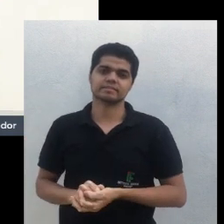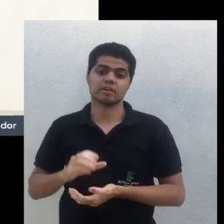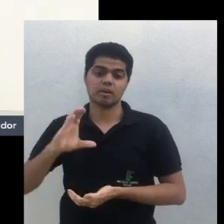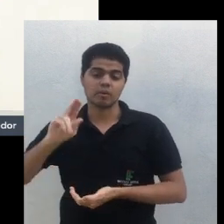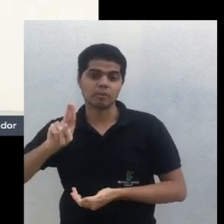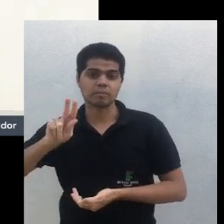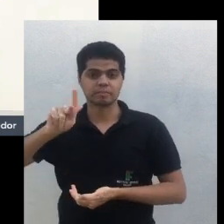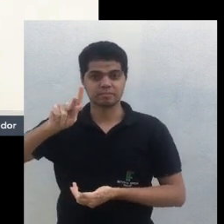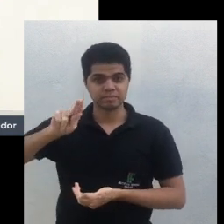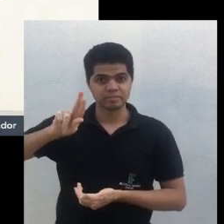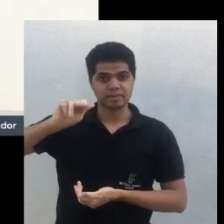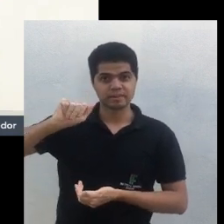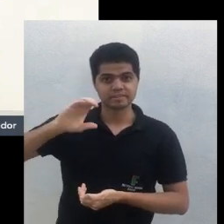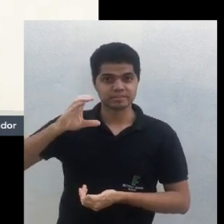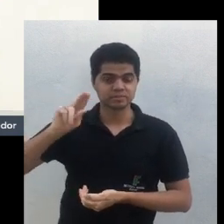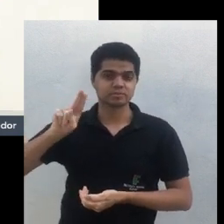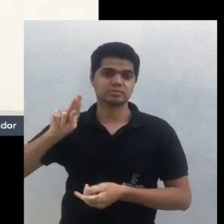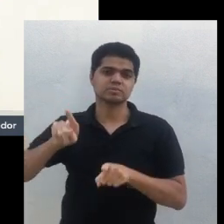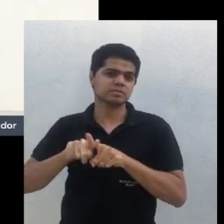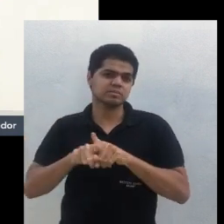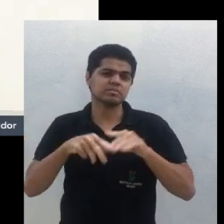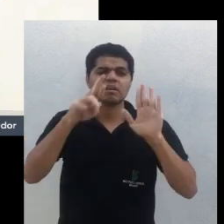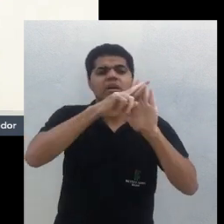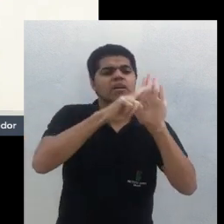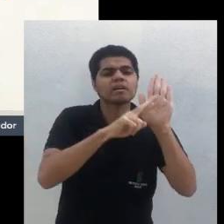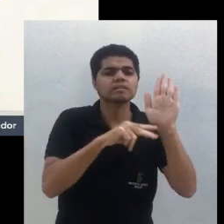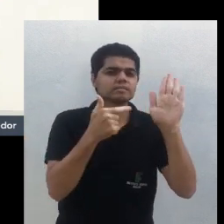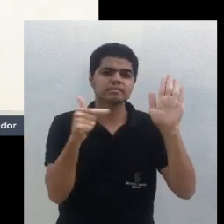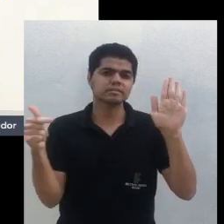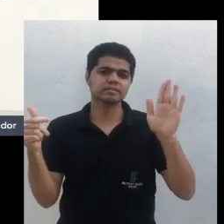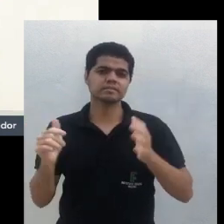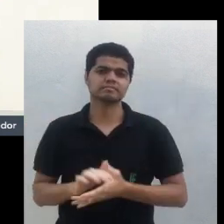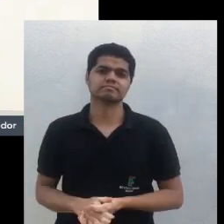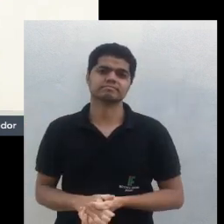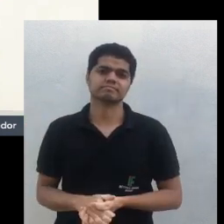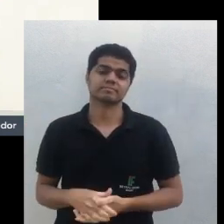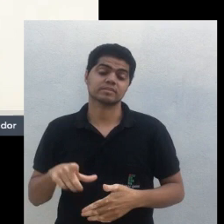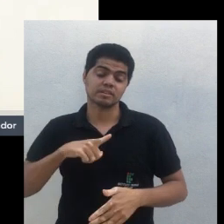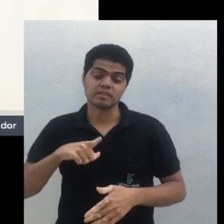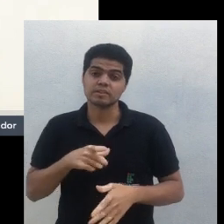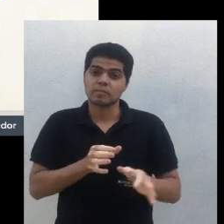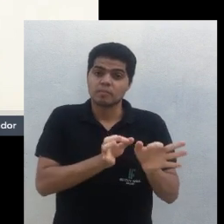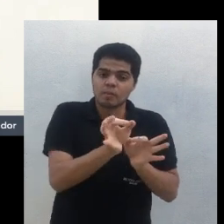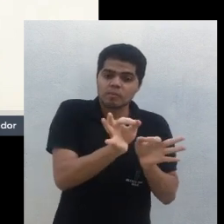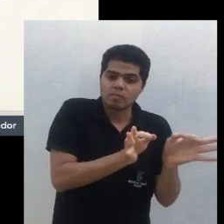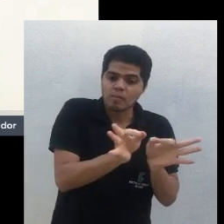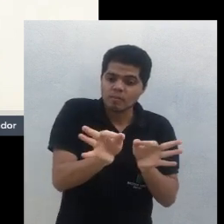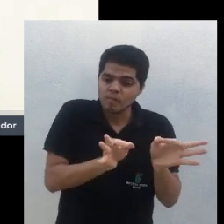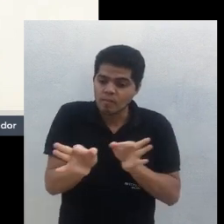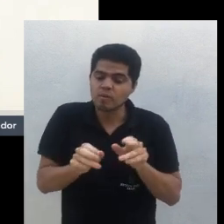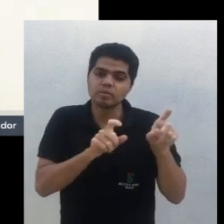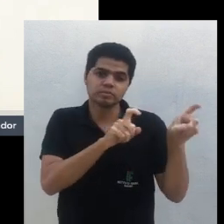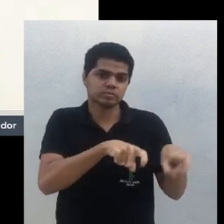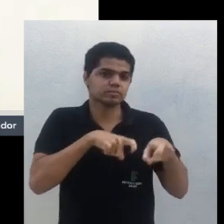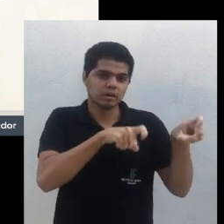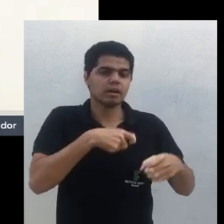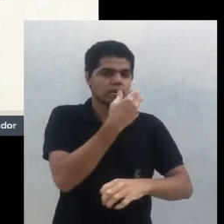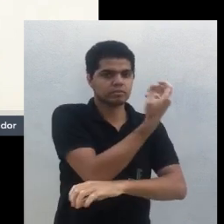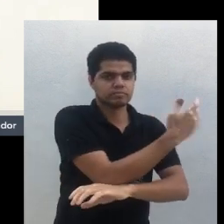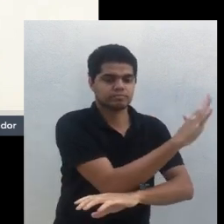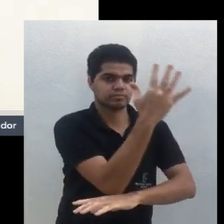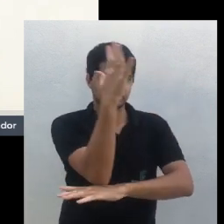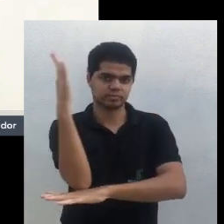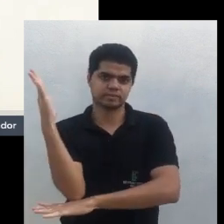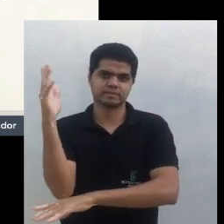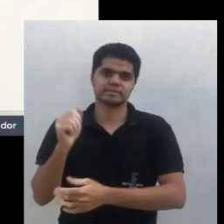muito importante muita gente nas nossas regiões aqui não gosta da glicídia porque disseram a ela planta a glicídia